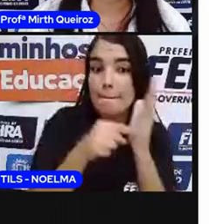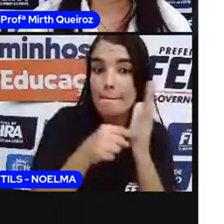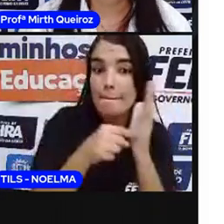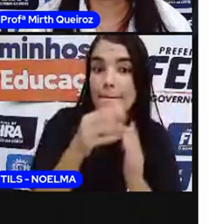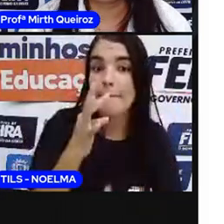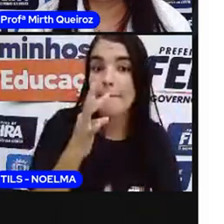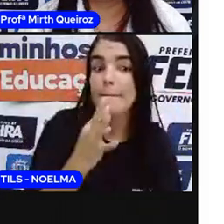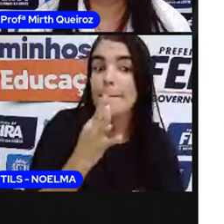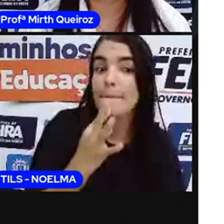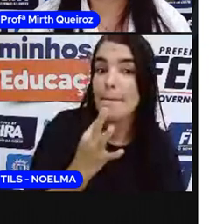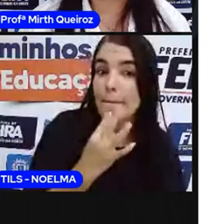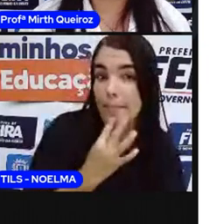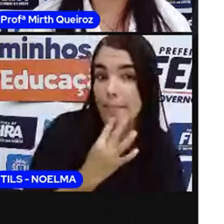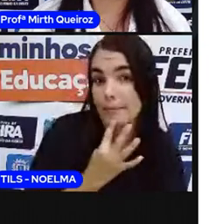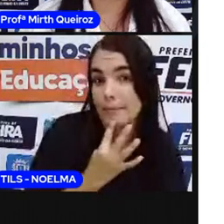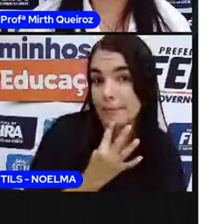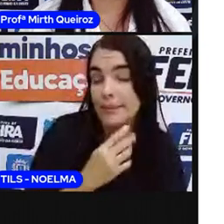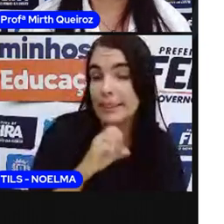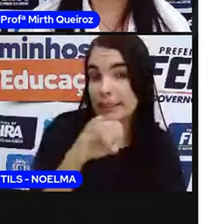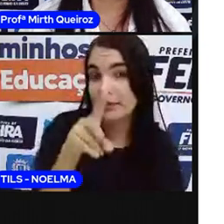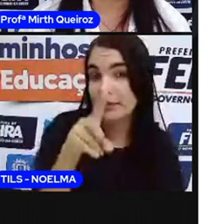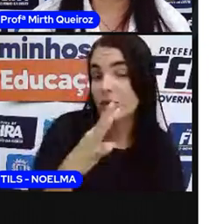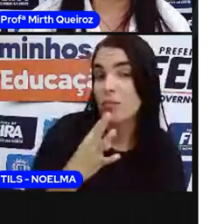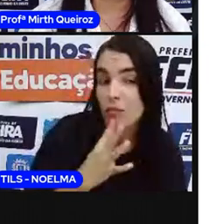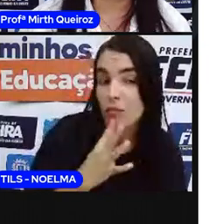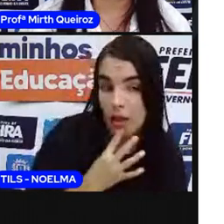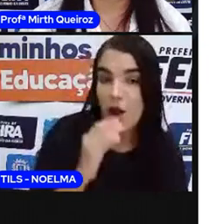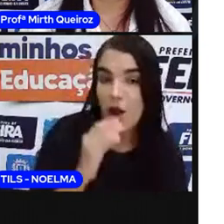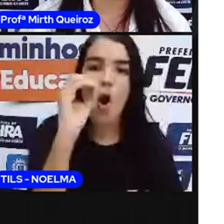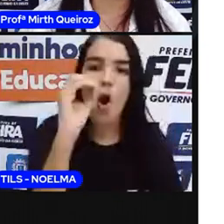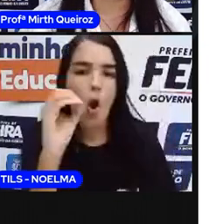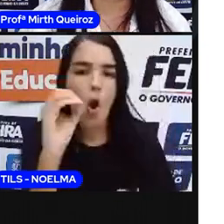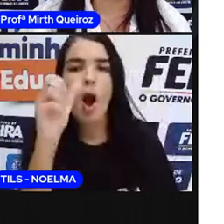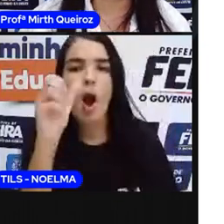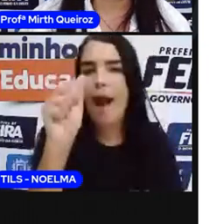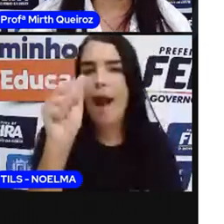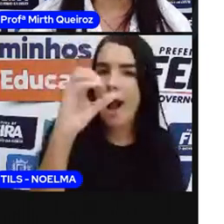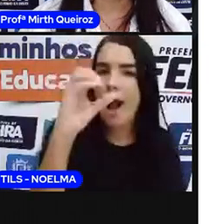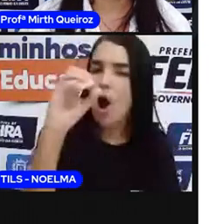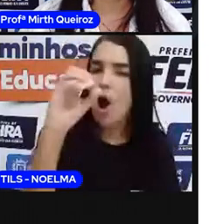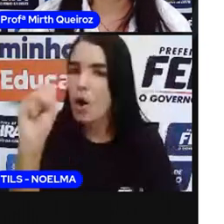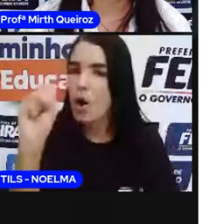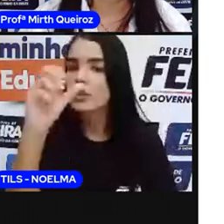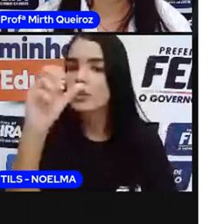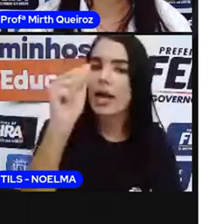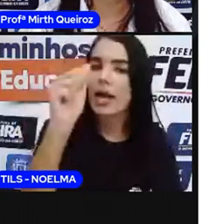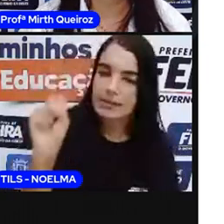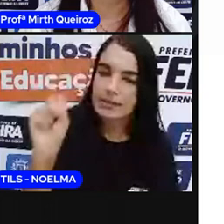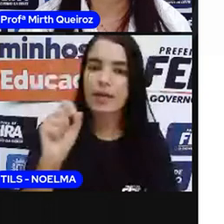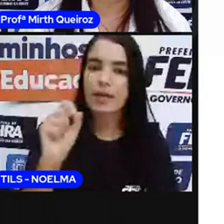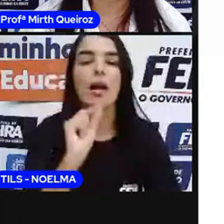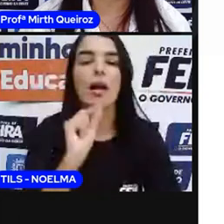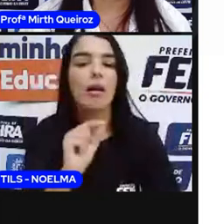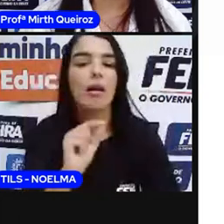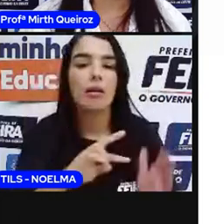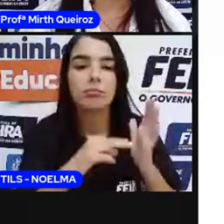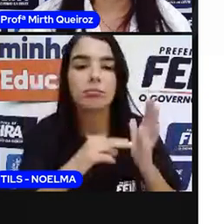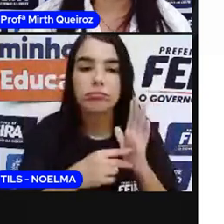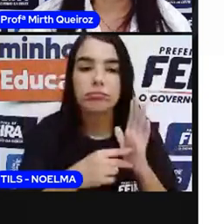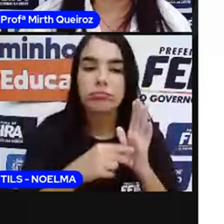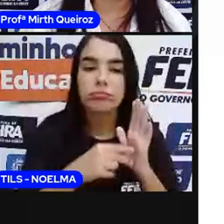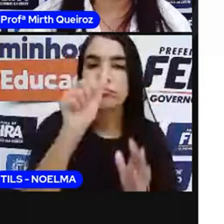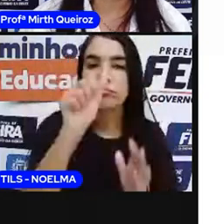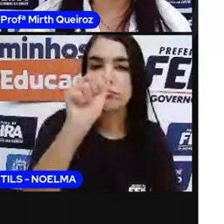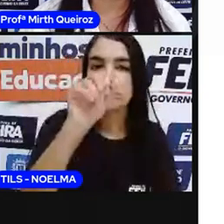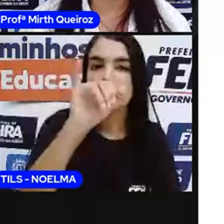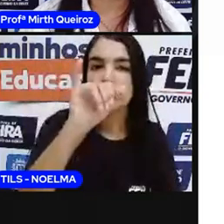seres conhecidos. Ó, a, ós, ás. E artigo indefinido, são